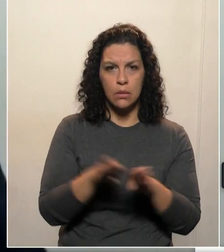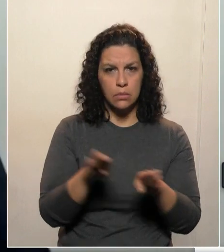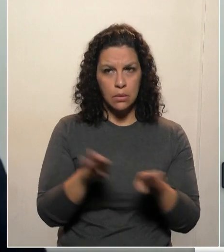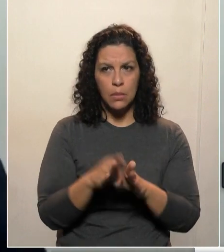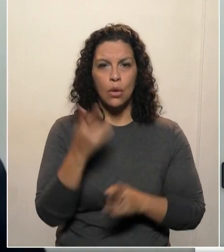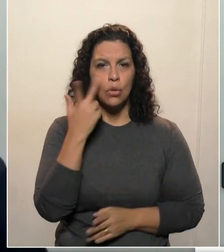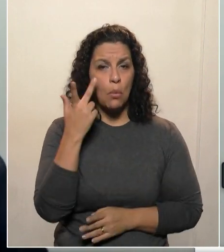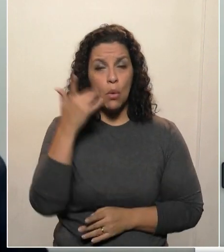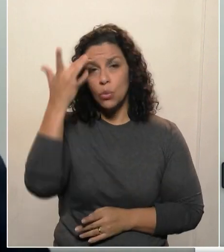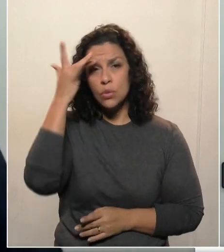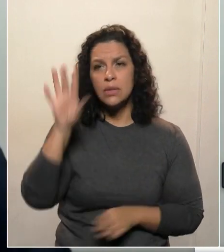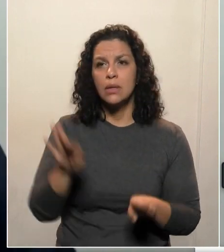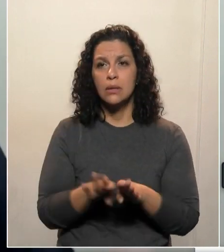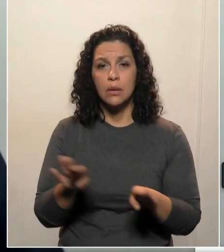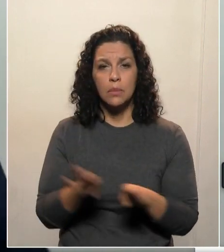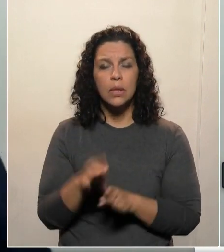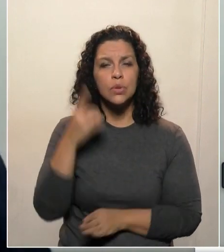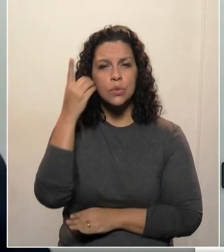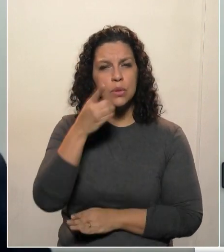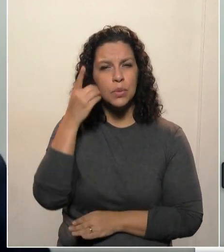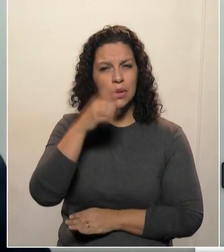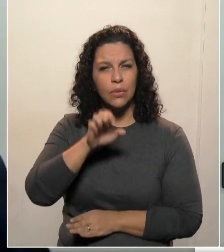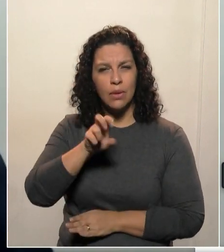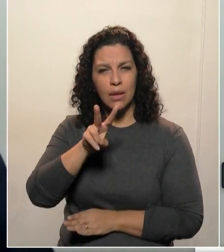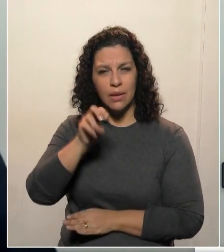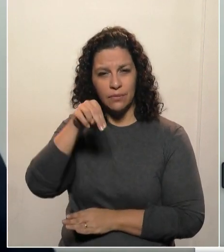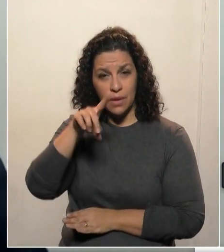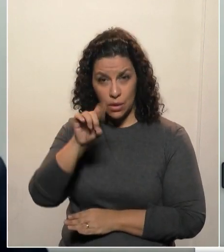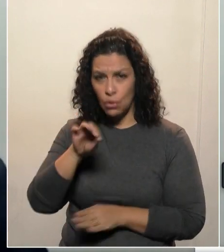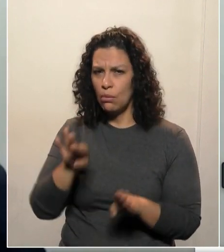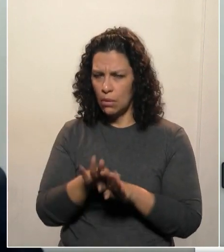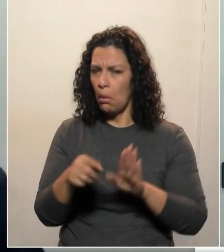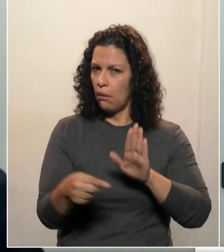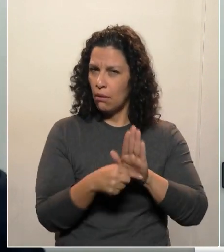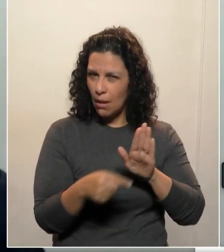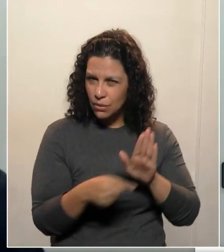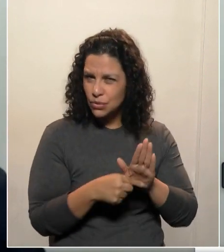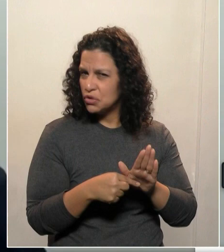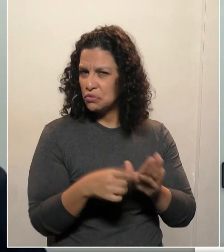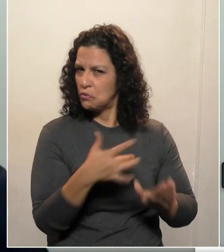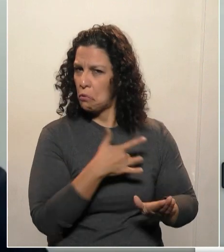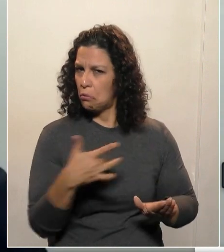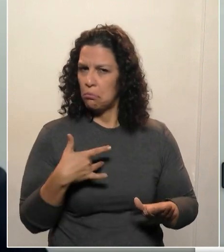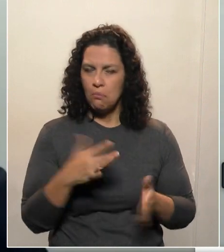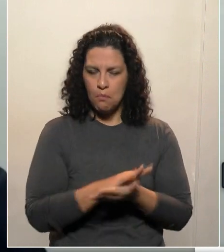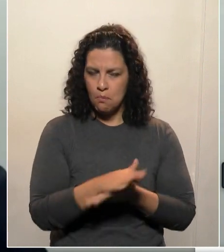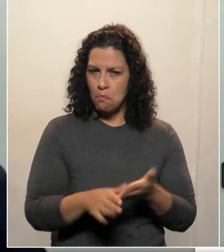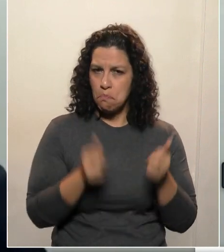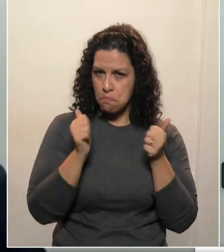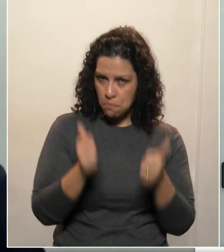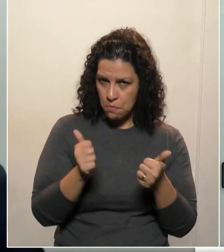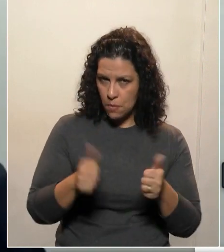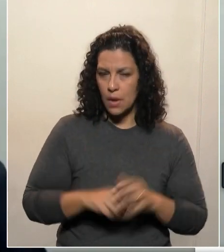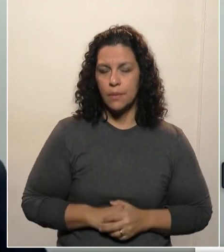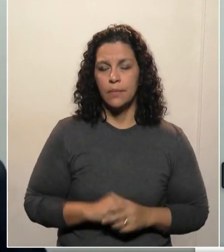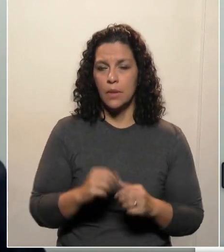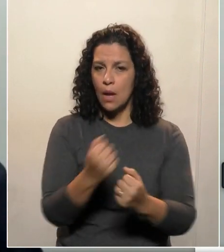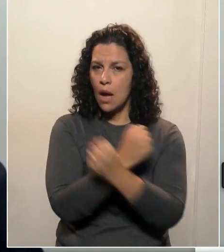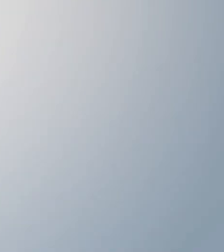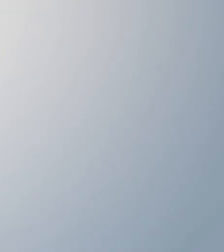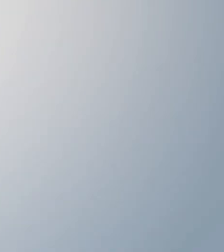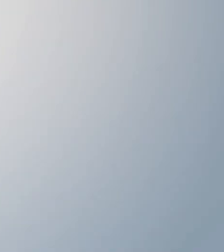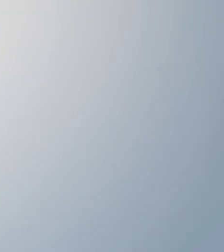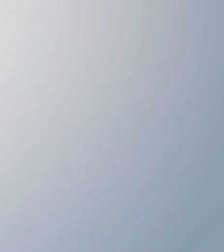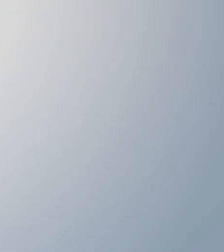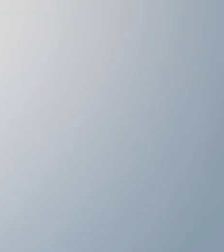Evandro, não sei se está participando também, e também possa estar sem nenhum tipo de complicação. Obrigado, gente. Um forte abraço a